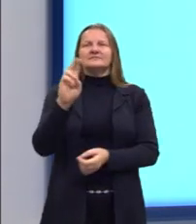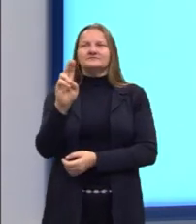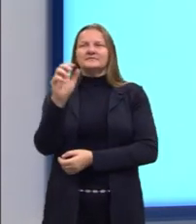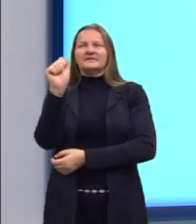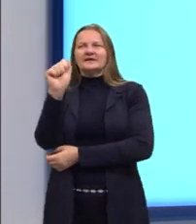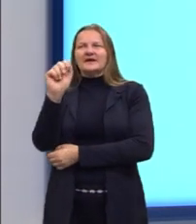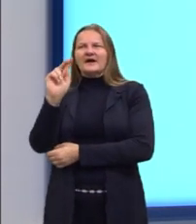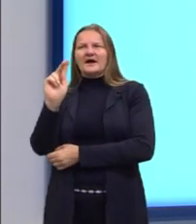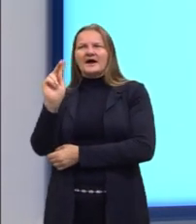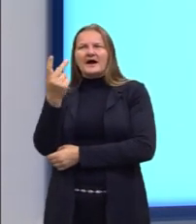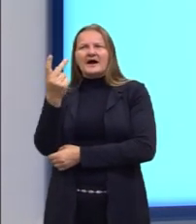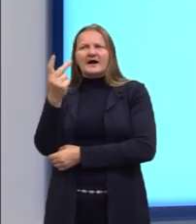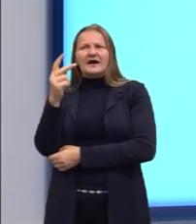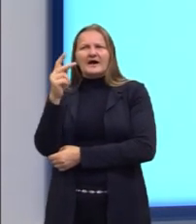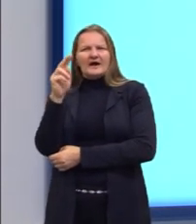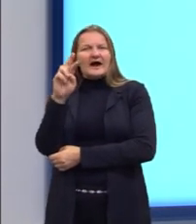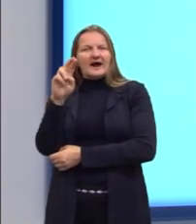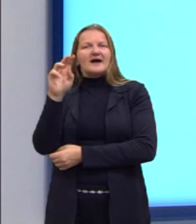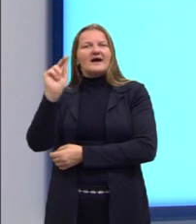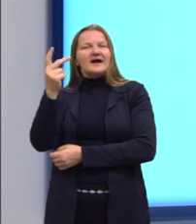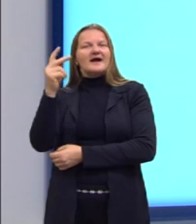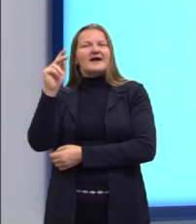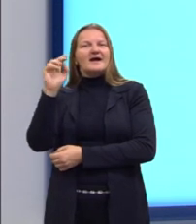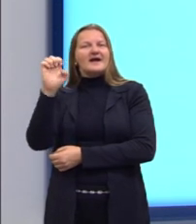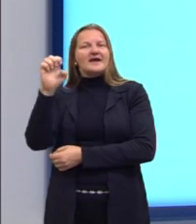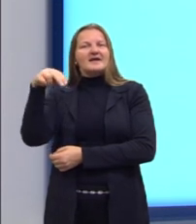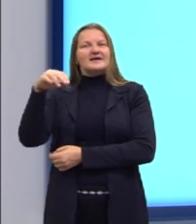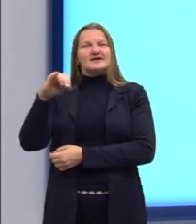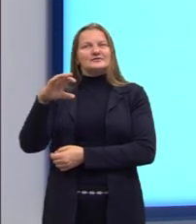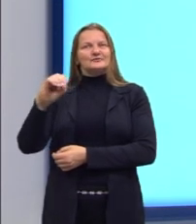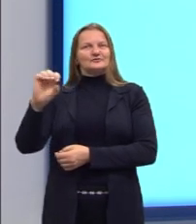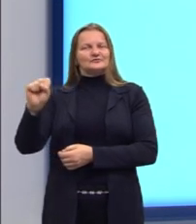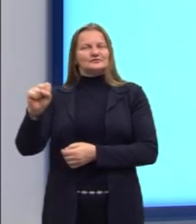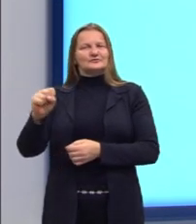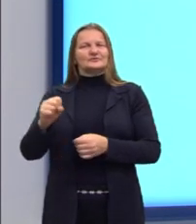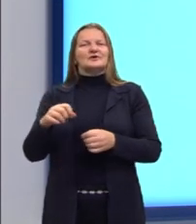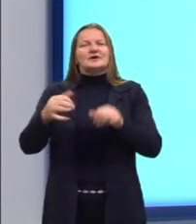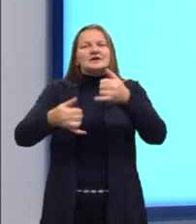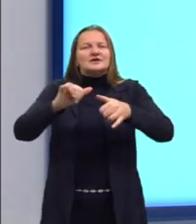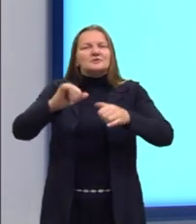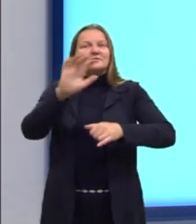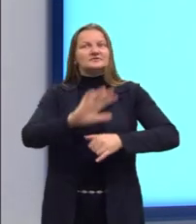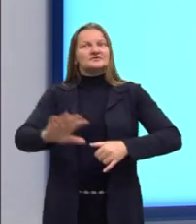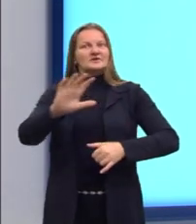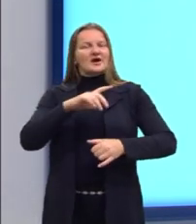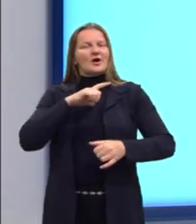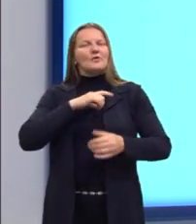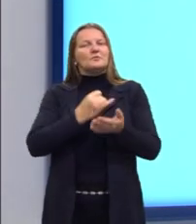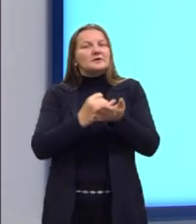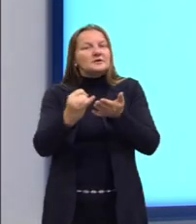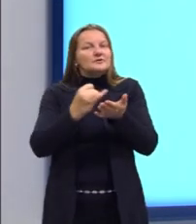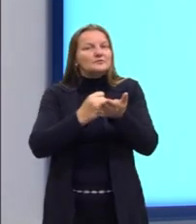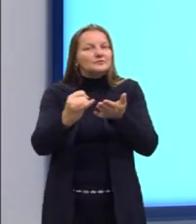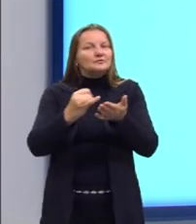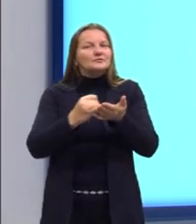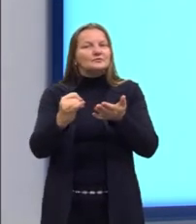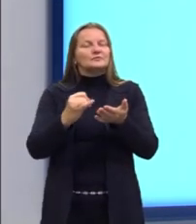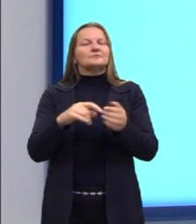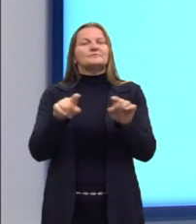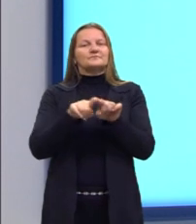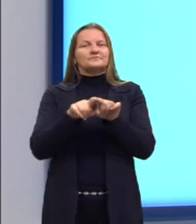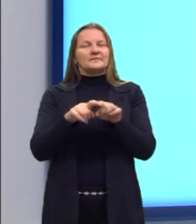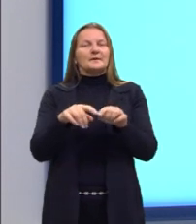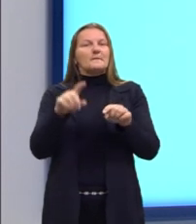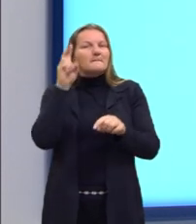de ácido e base. Nós falamos isso na aula de Química Geral de Funções Inorgânicas. Mas, para lembrarmos,